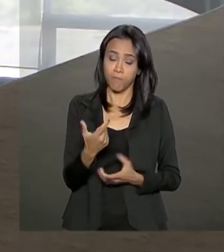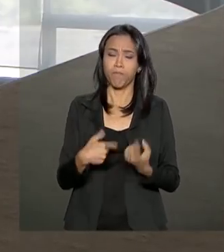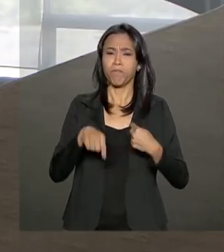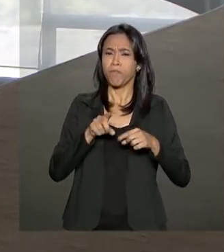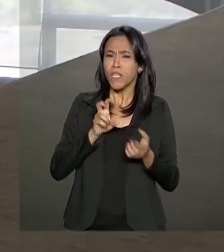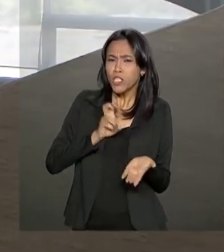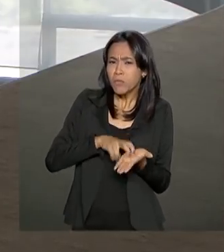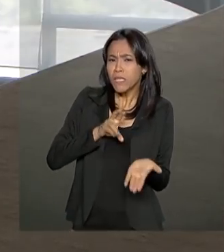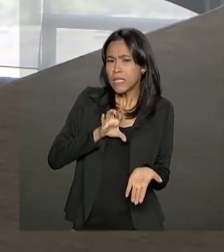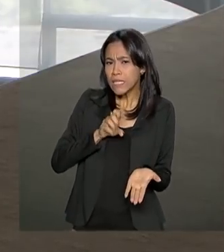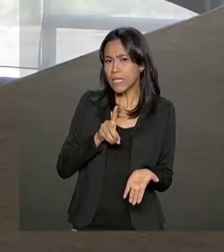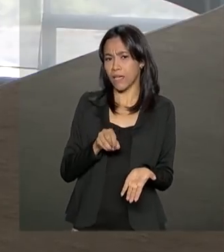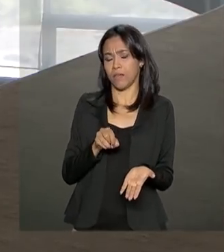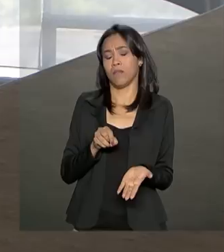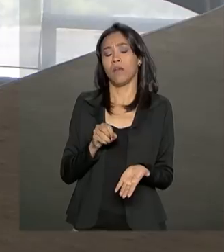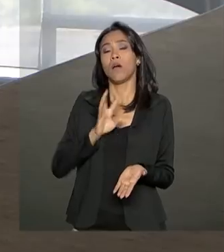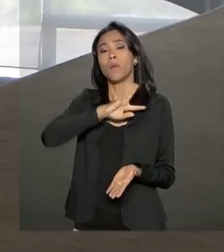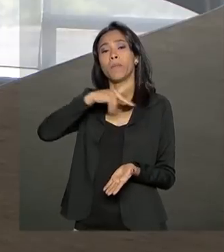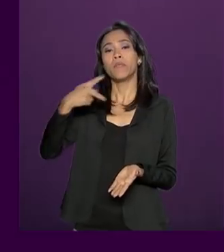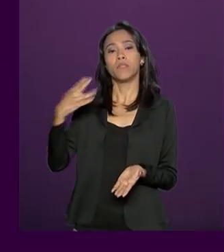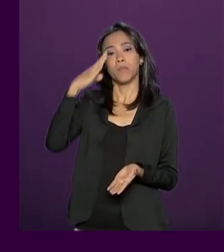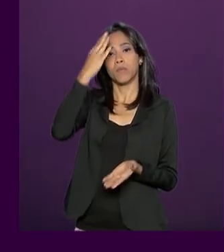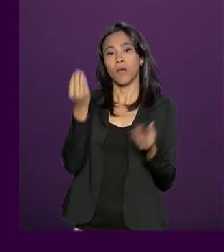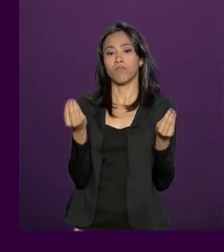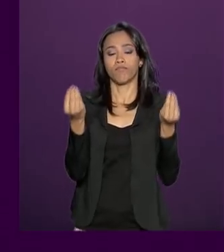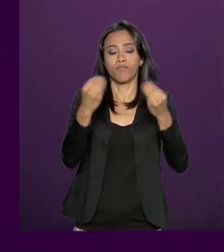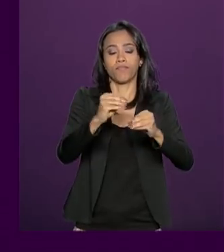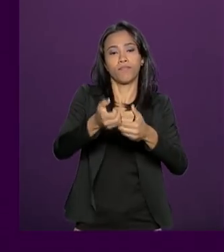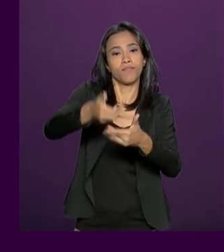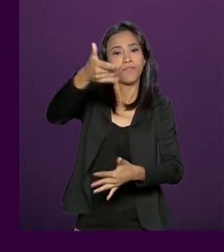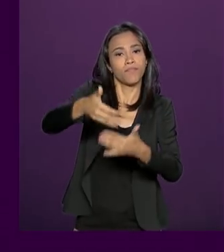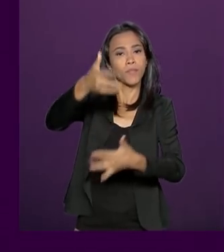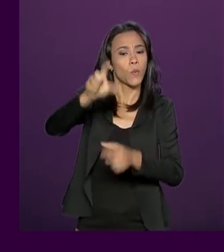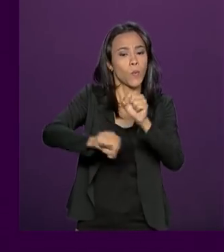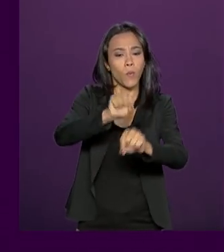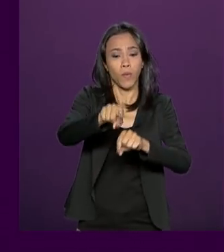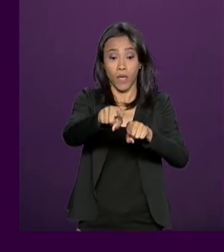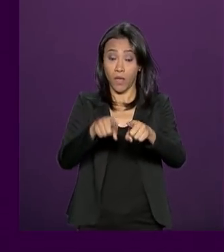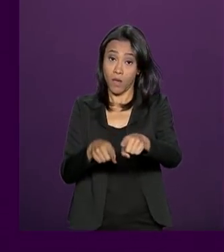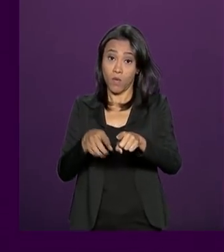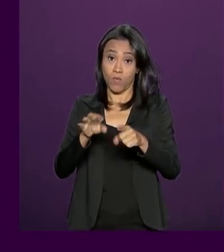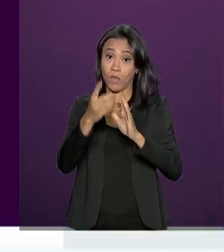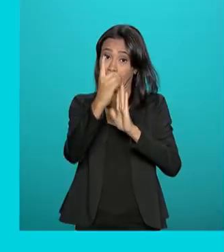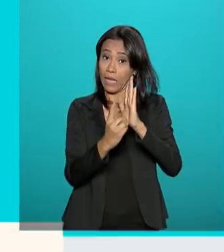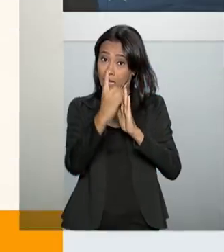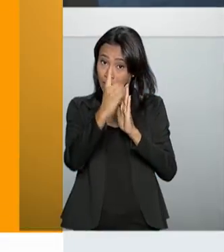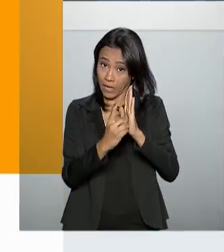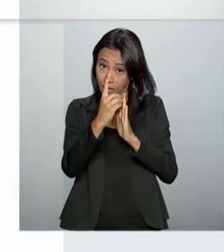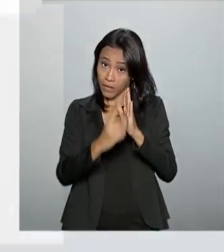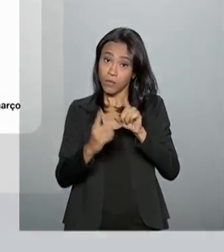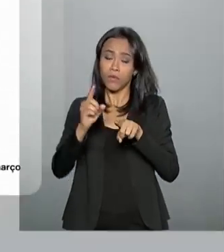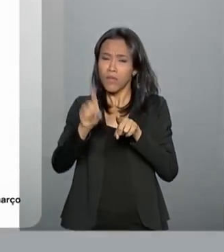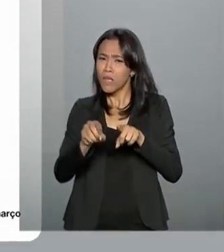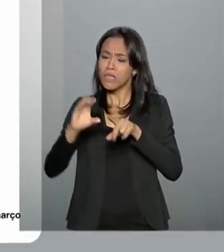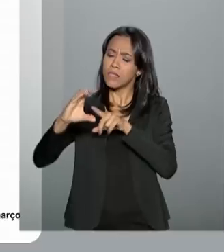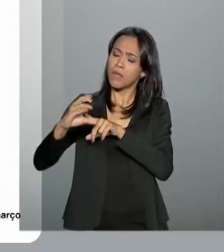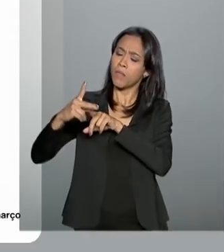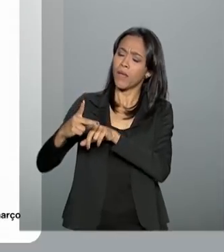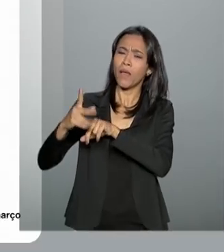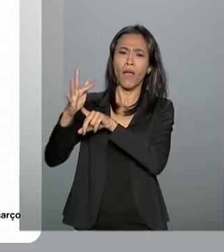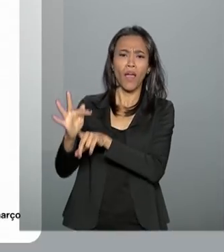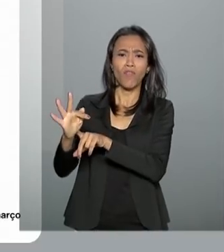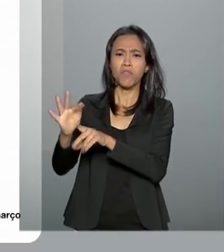presidente comentou em uma rede social sobre o decreto que estabelece o CPF como identificação suficiente